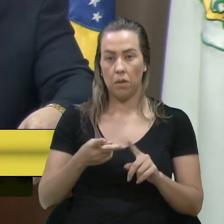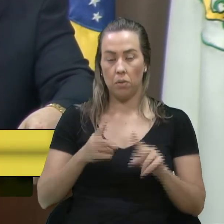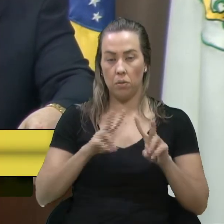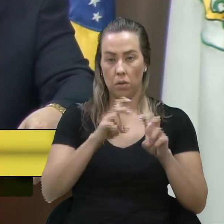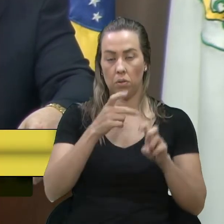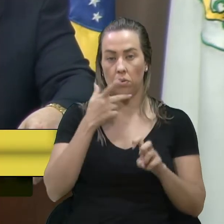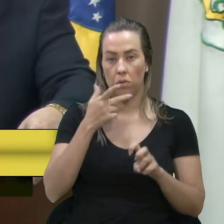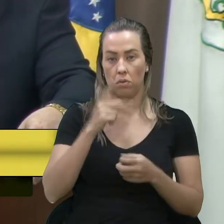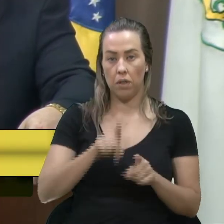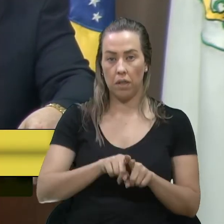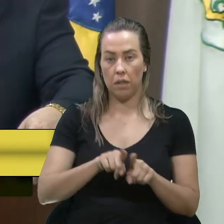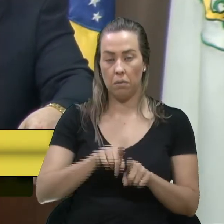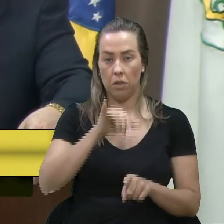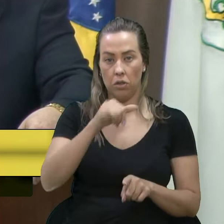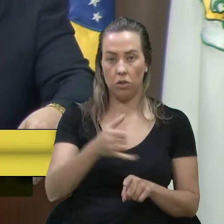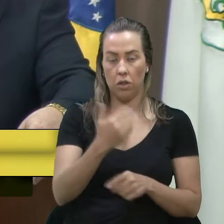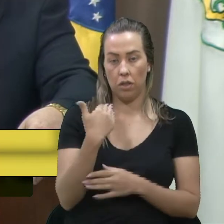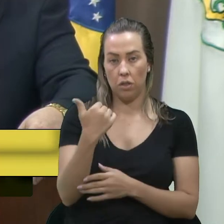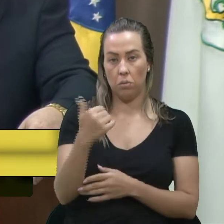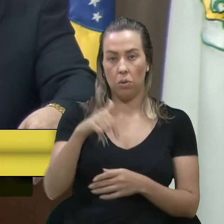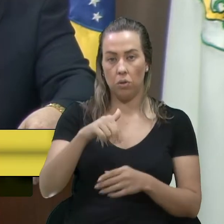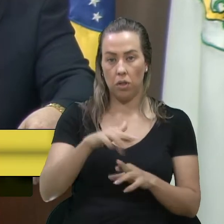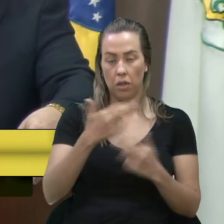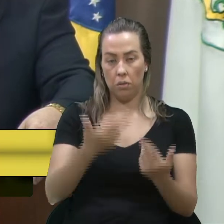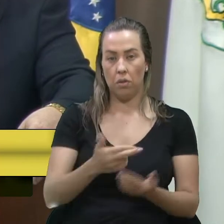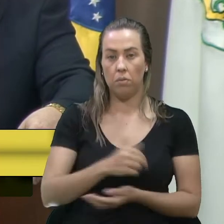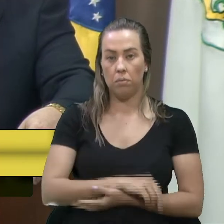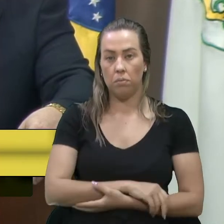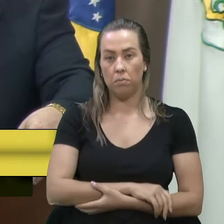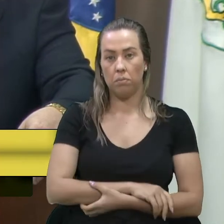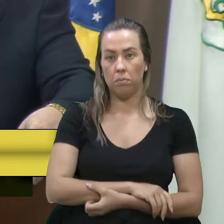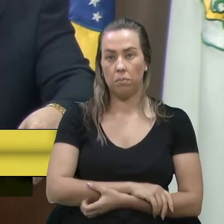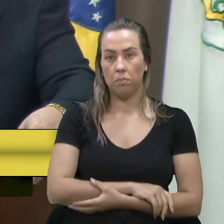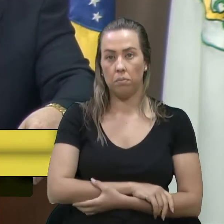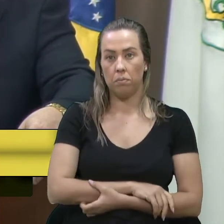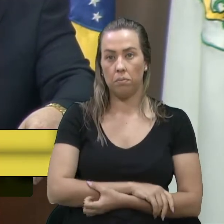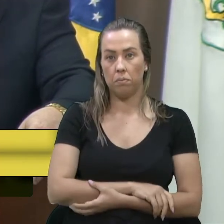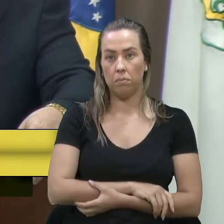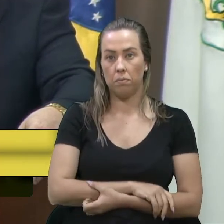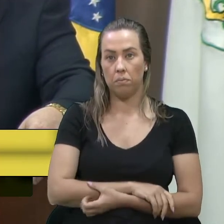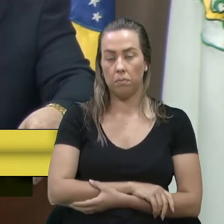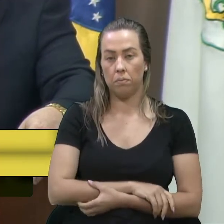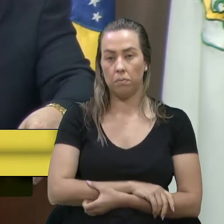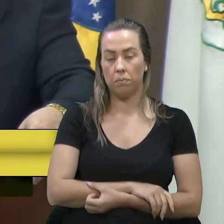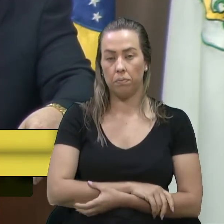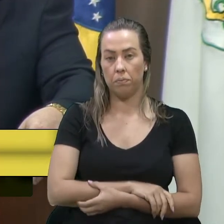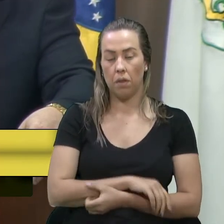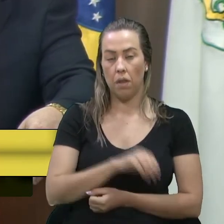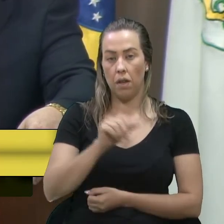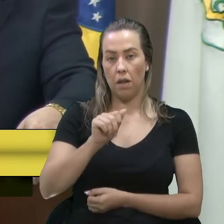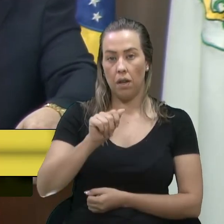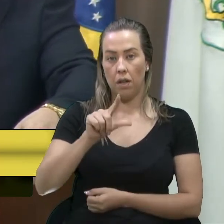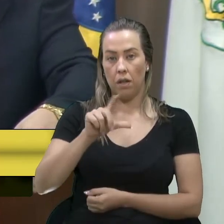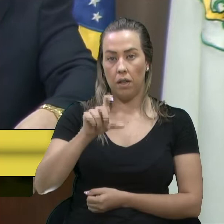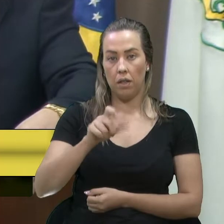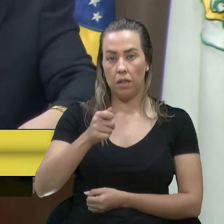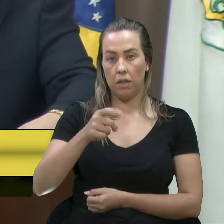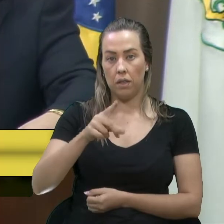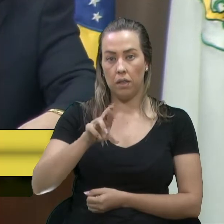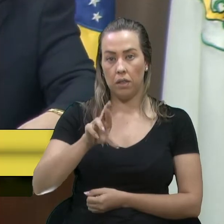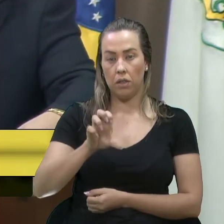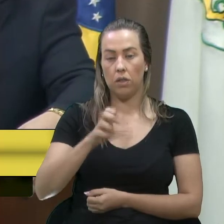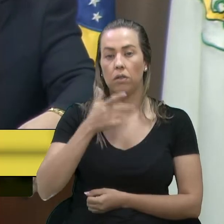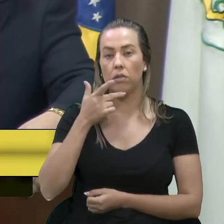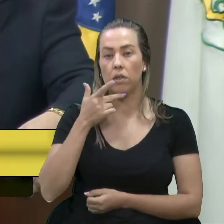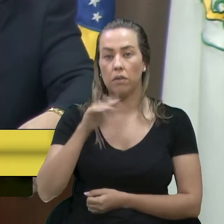gostaria de abordar, já que fui citado nesta sessão pela pessoa anterior aqui, o senhor Alexandre, me